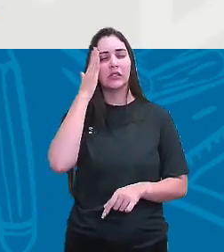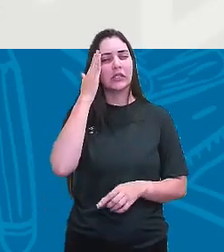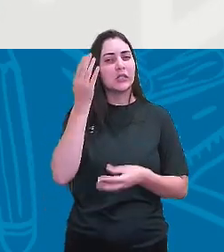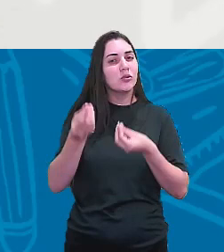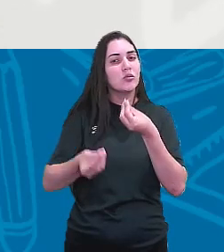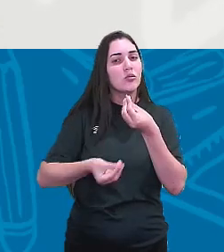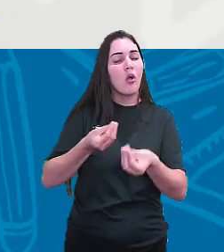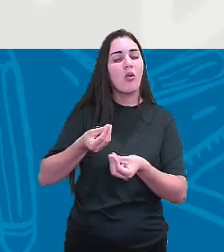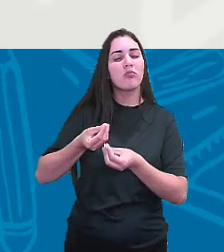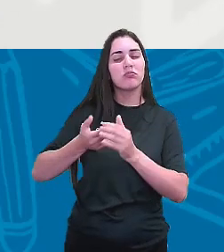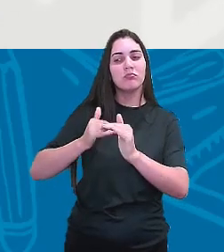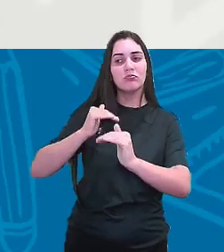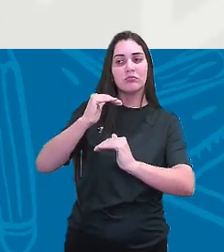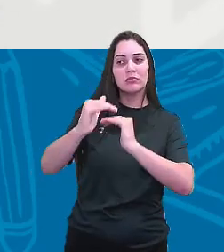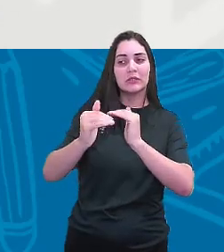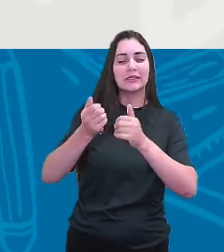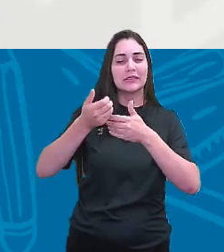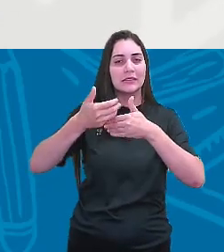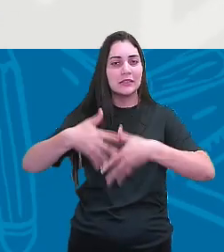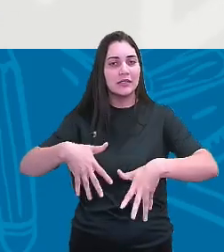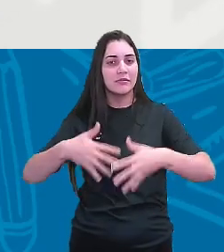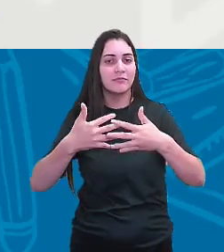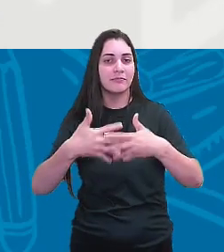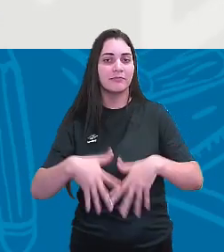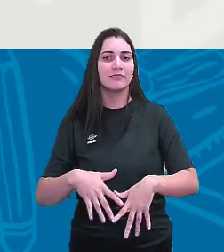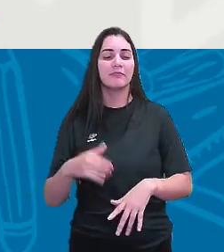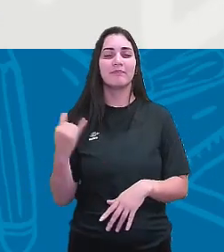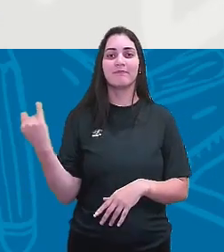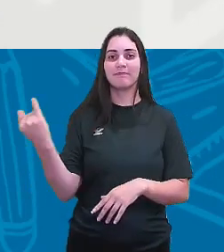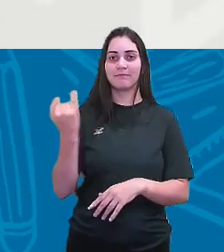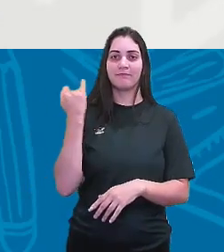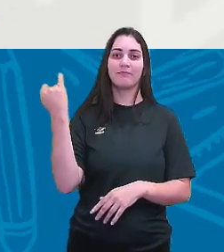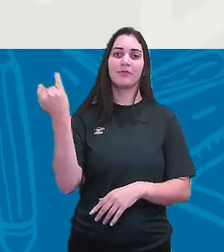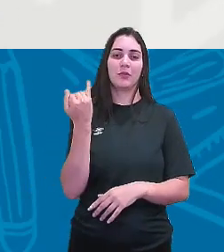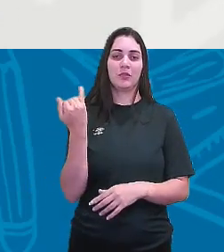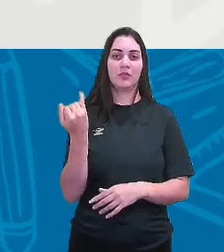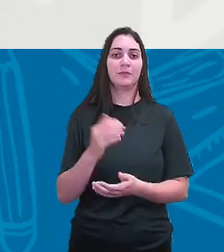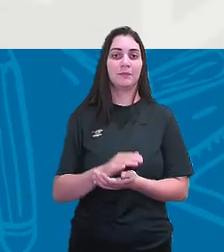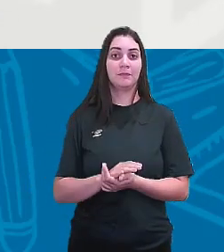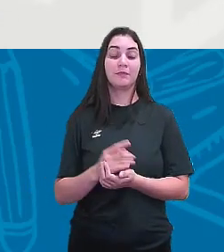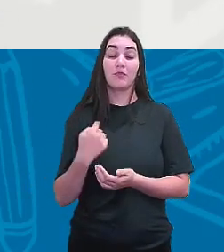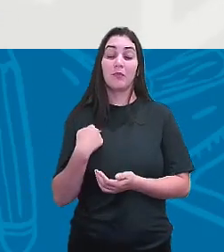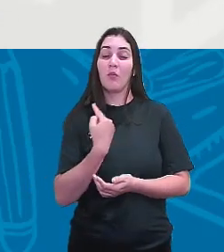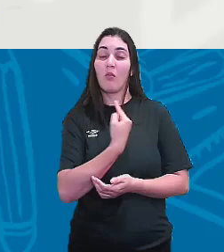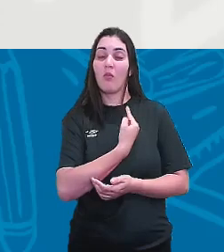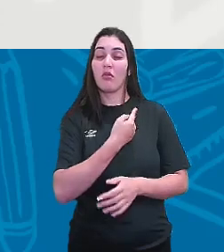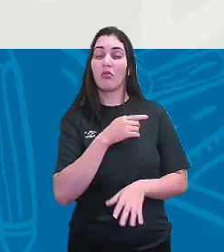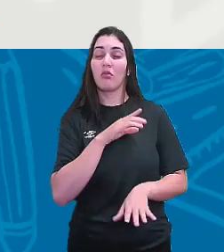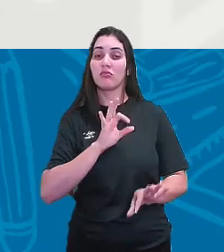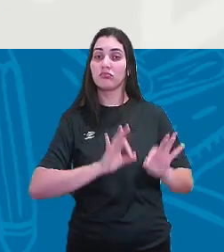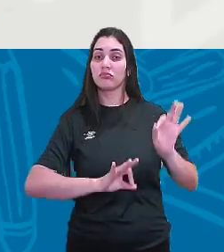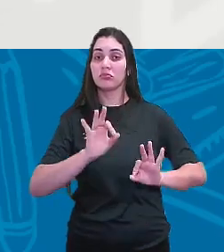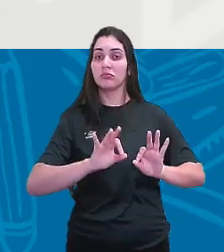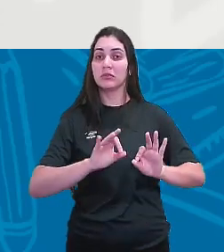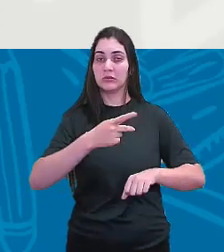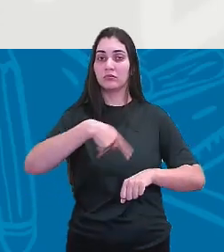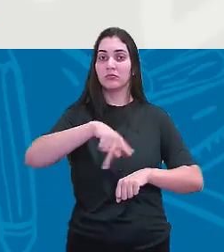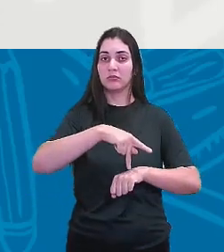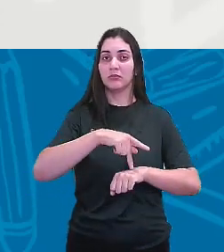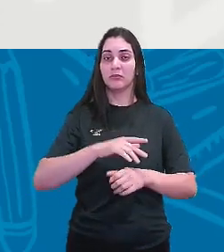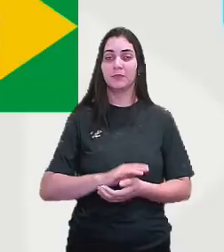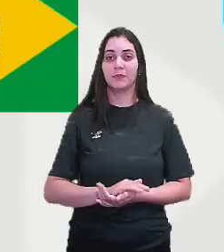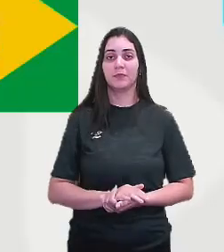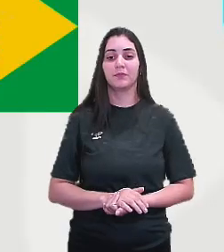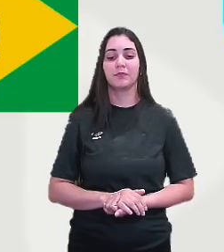processo, ele é naturalmente importante para a nossa formação enquanto nação. Vamos lá?